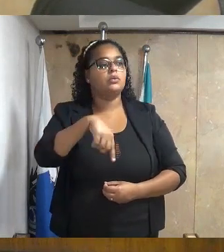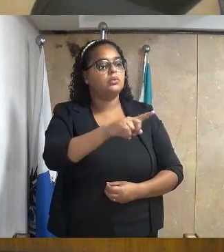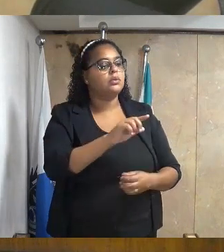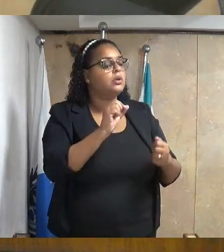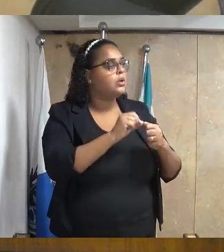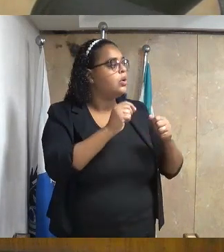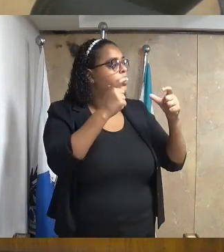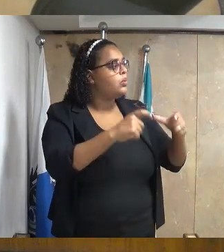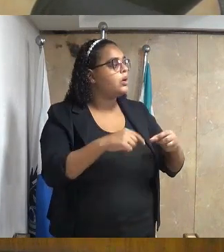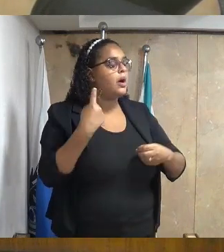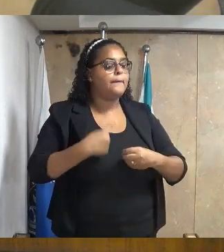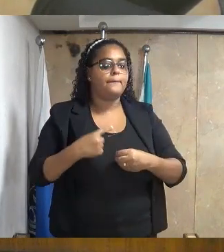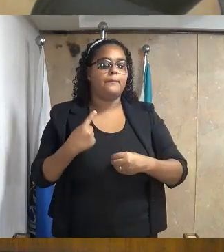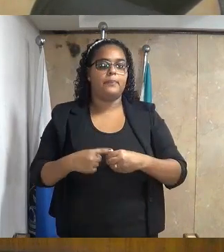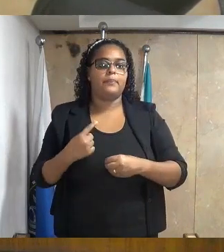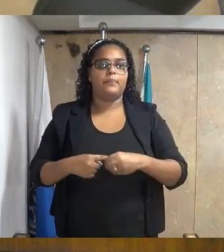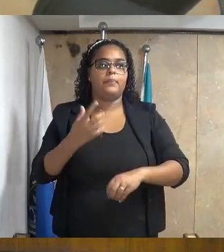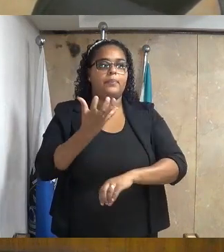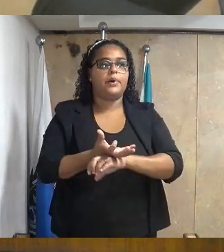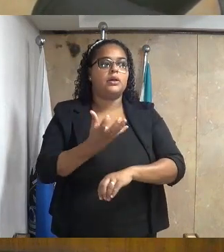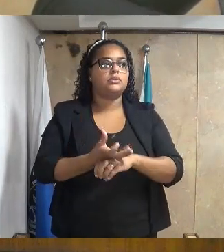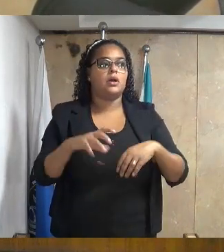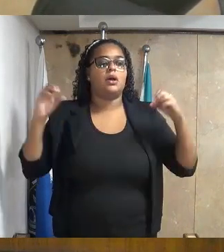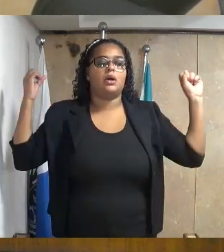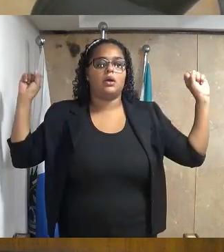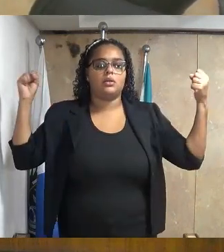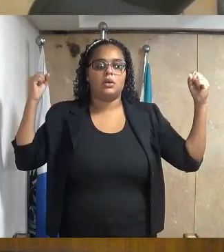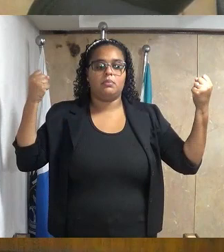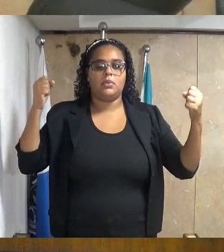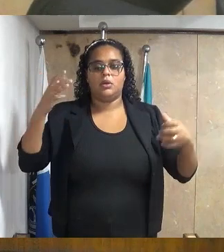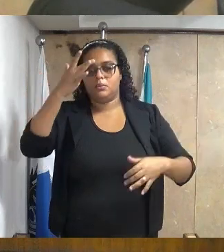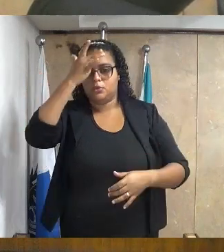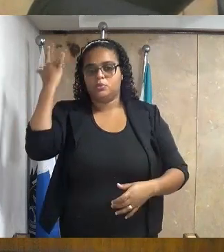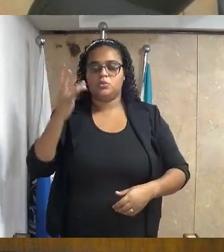no local praça com brinquedos e academia para terceira idade.